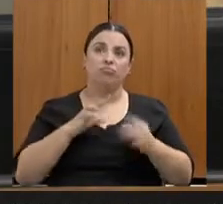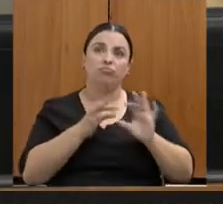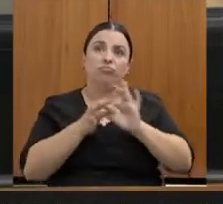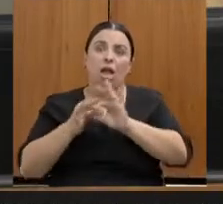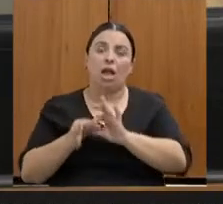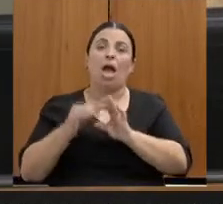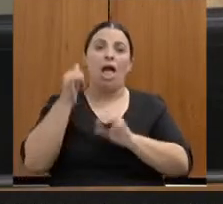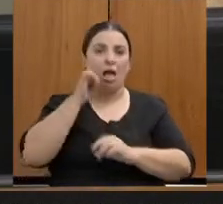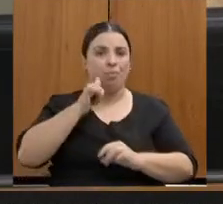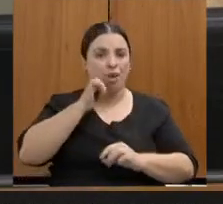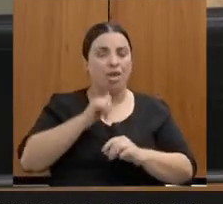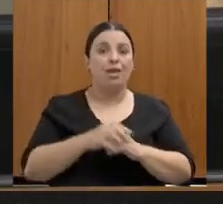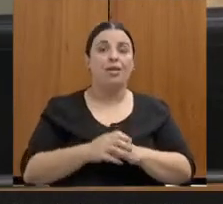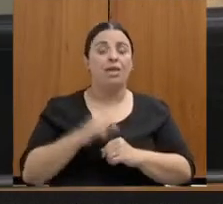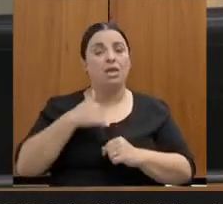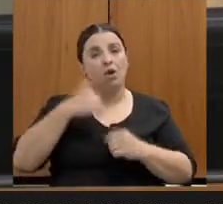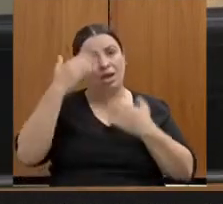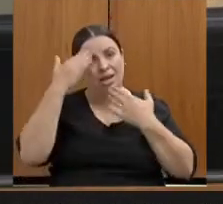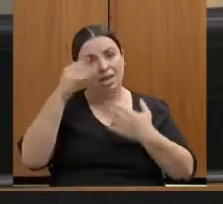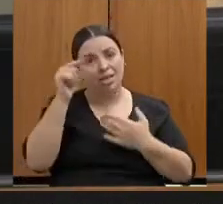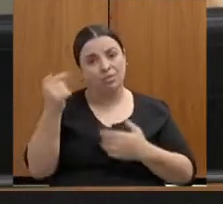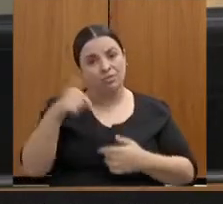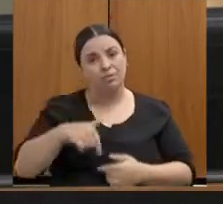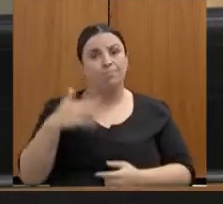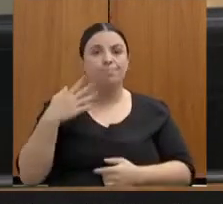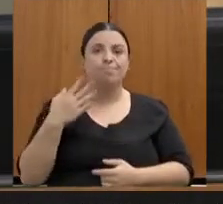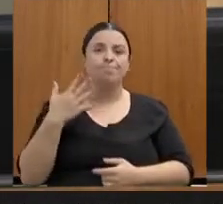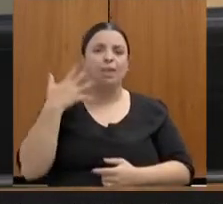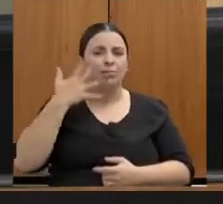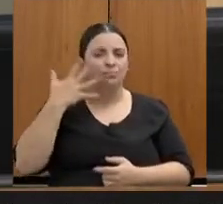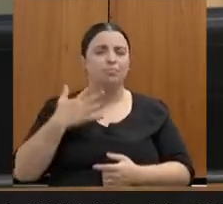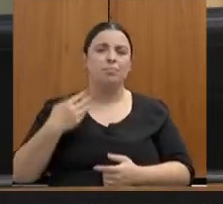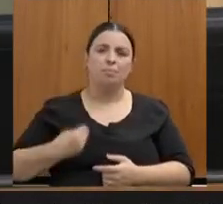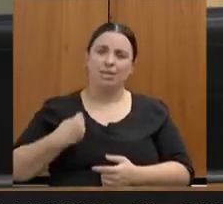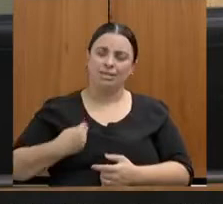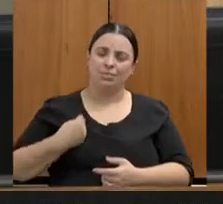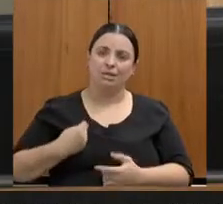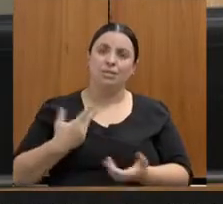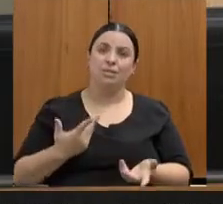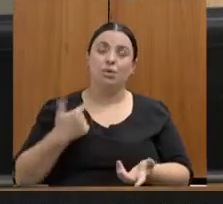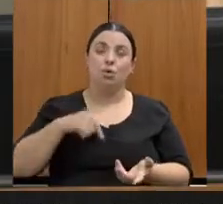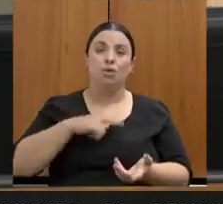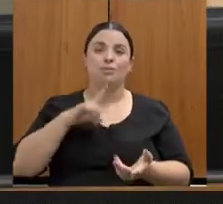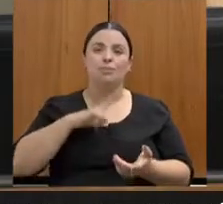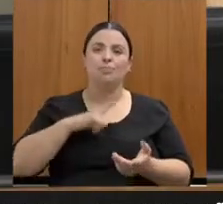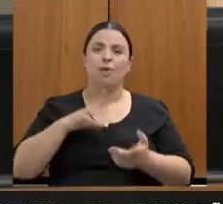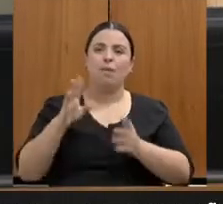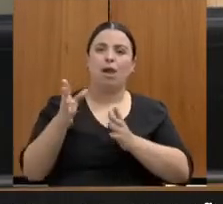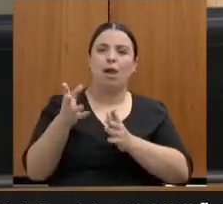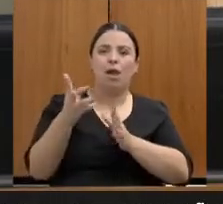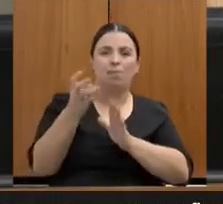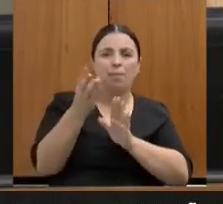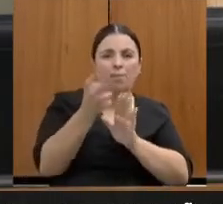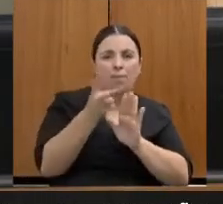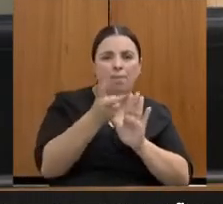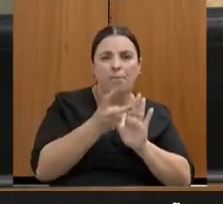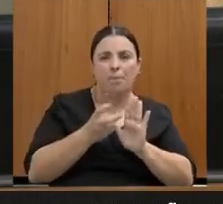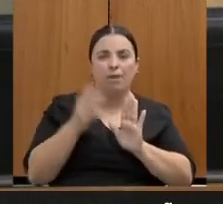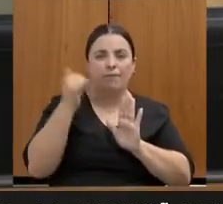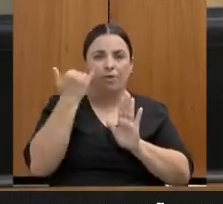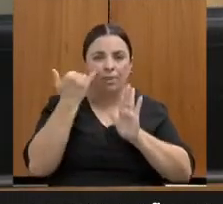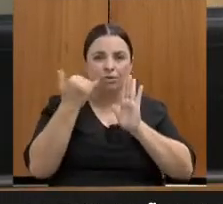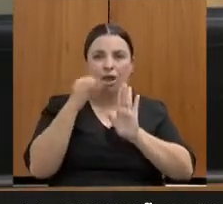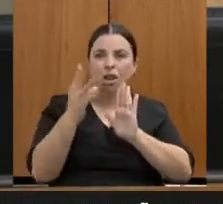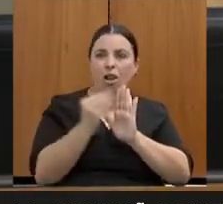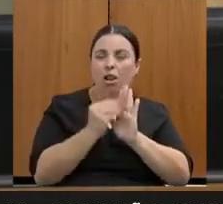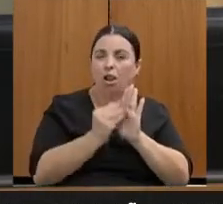eu agradeço a sua participação. Nós estamos reunindo aqui alguns elementos que estão sendo extraídos das